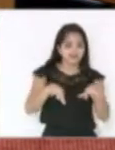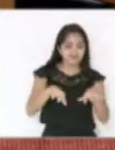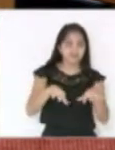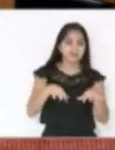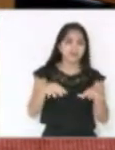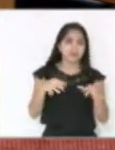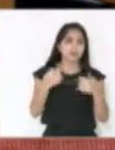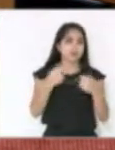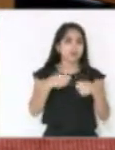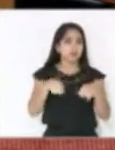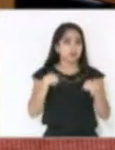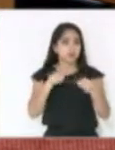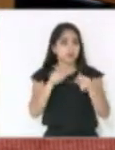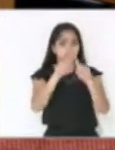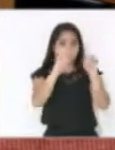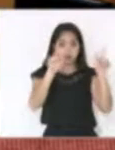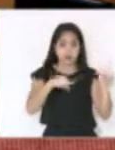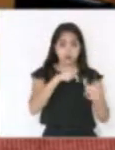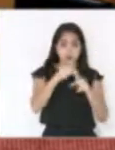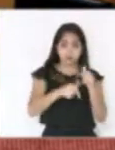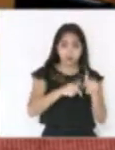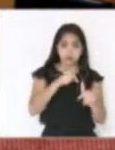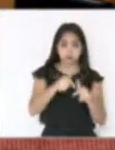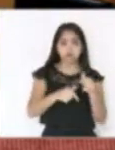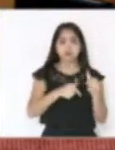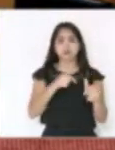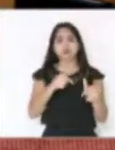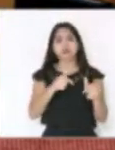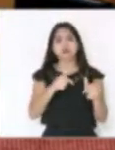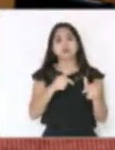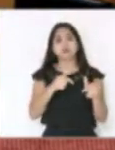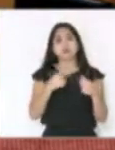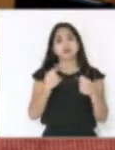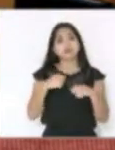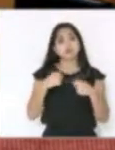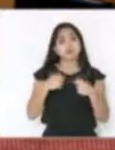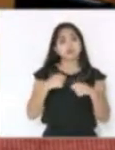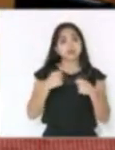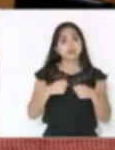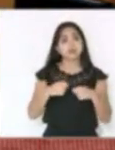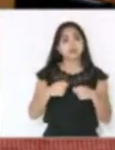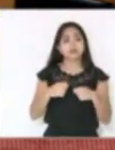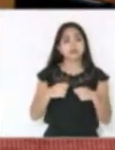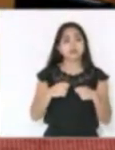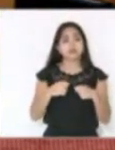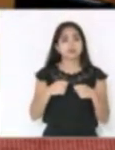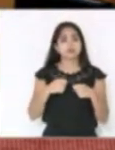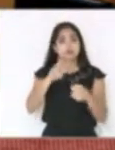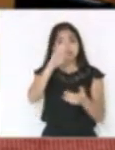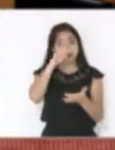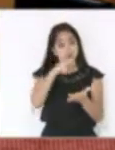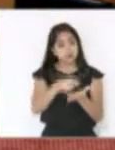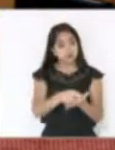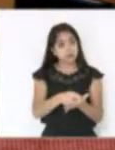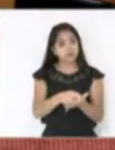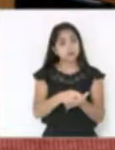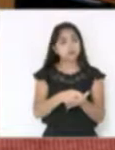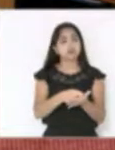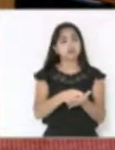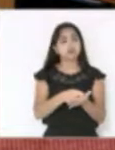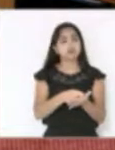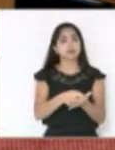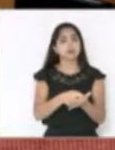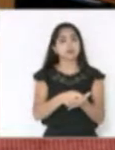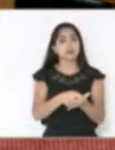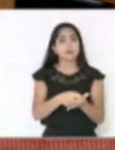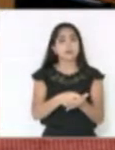servidor e de que esta providência seja tomada, provocada